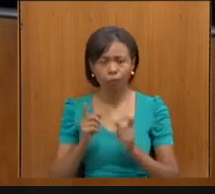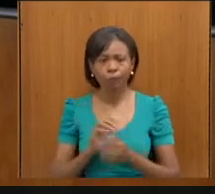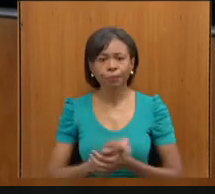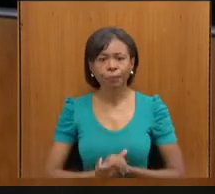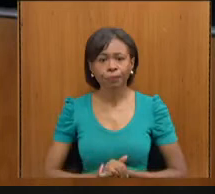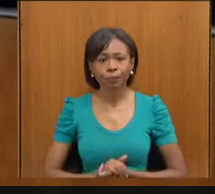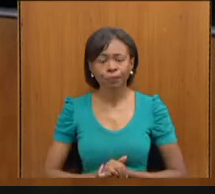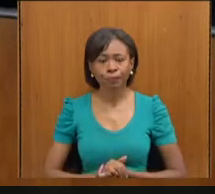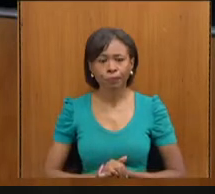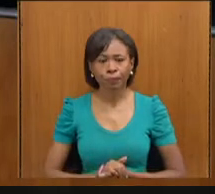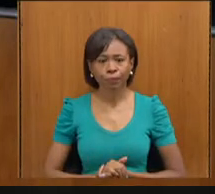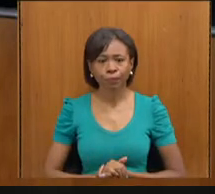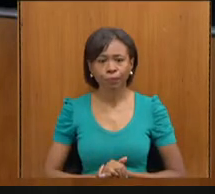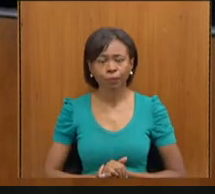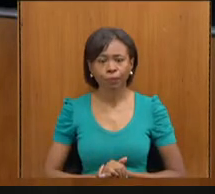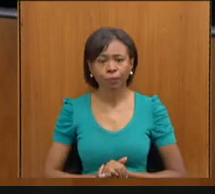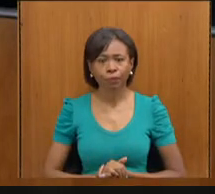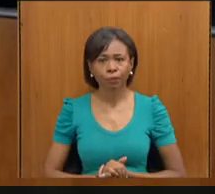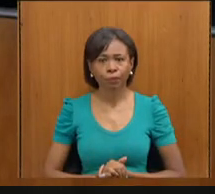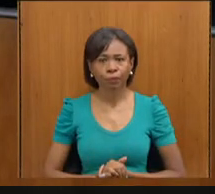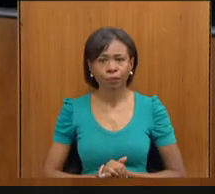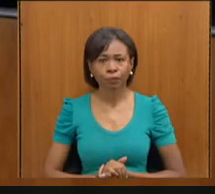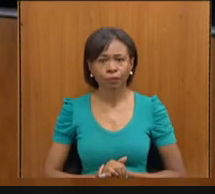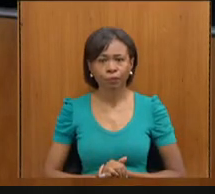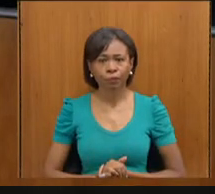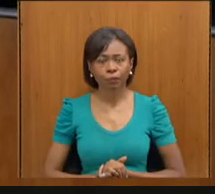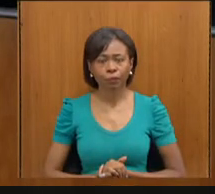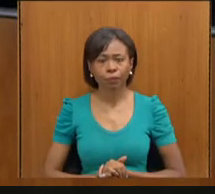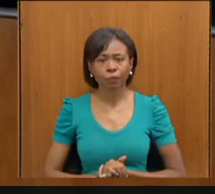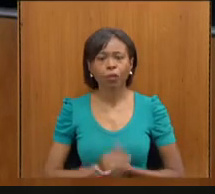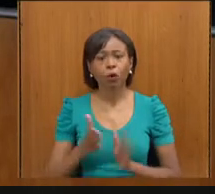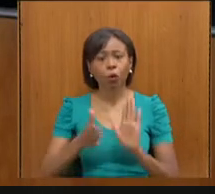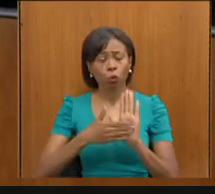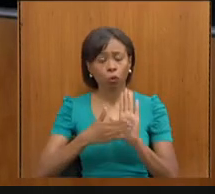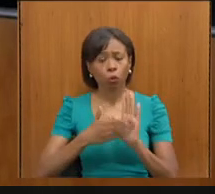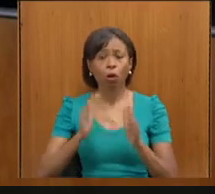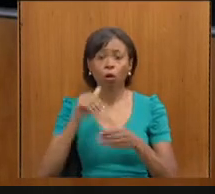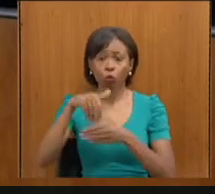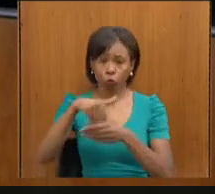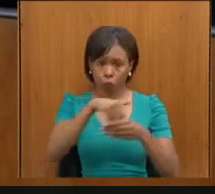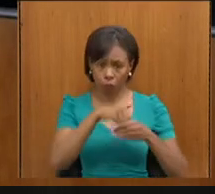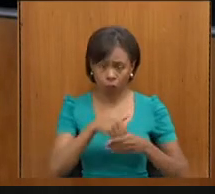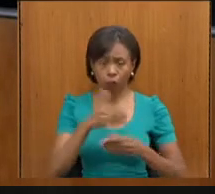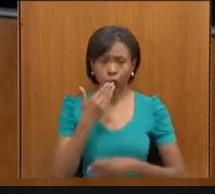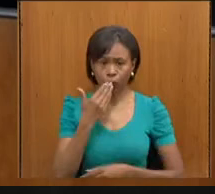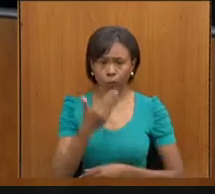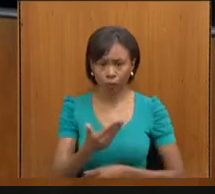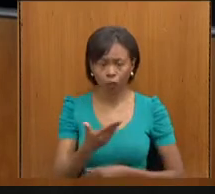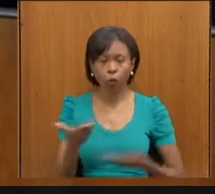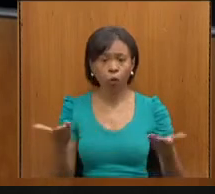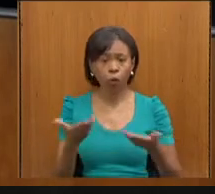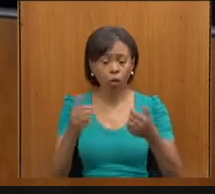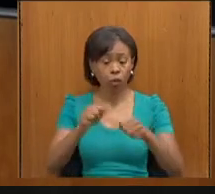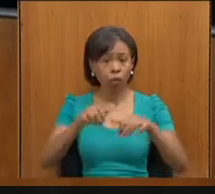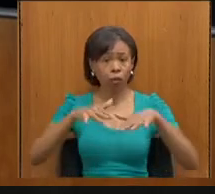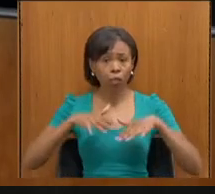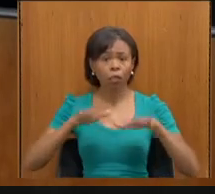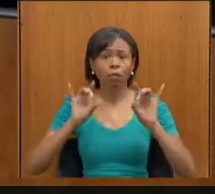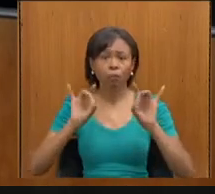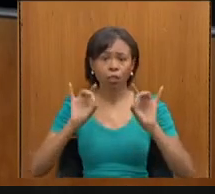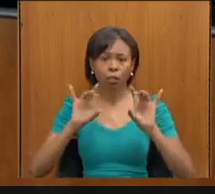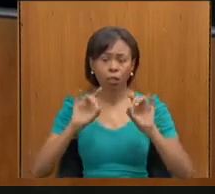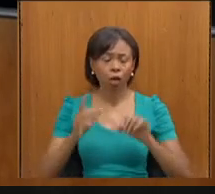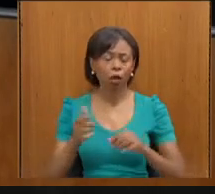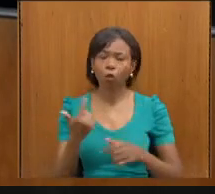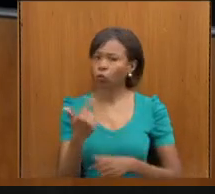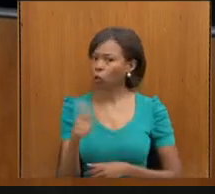segunda fase da terceira parte compreende o recebimento e a votação de requerimentos. Dentro de hoje uma audiência especial, não vamos